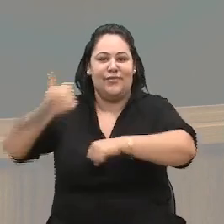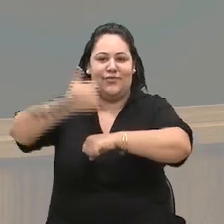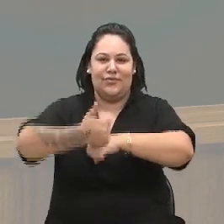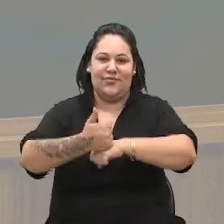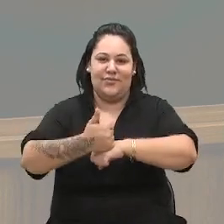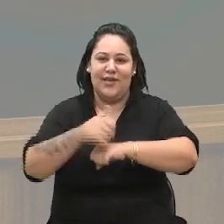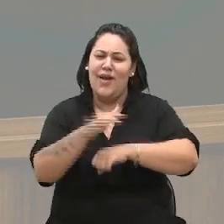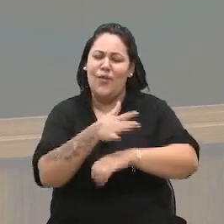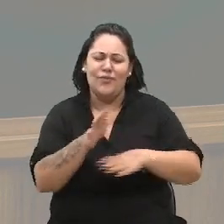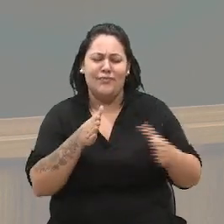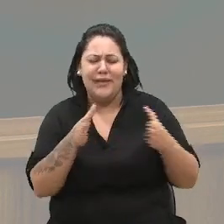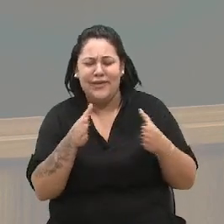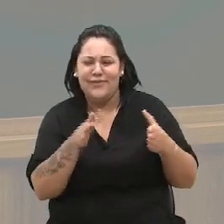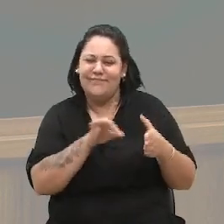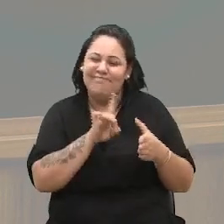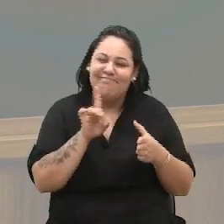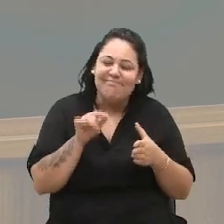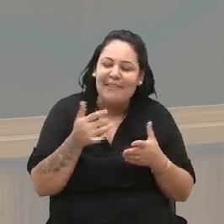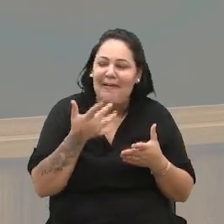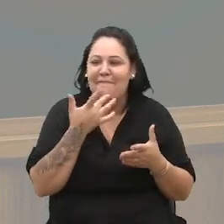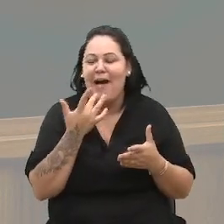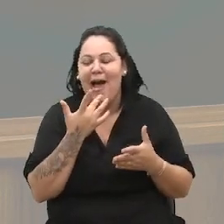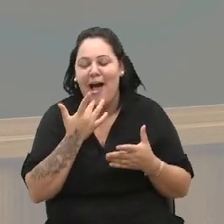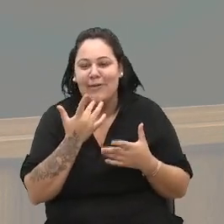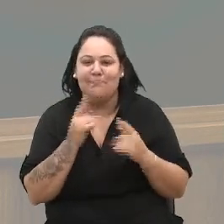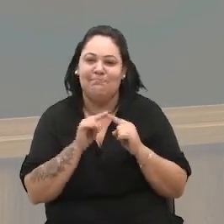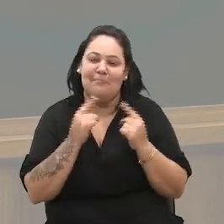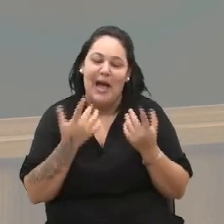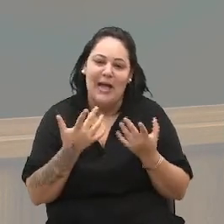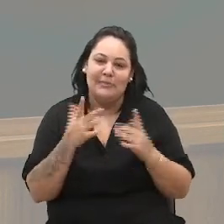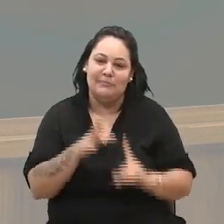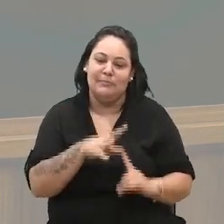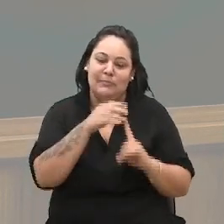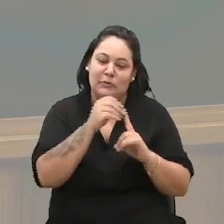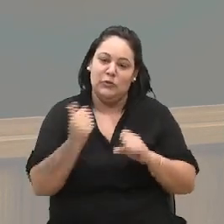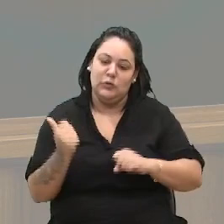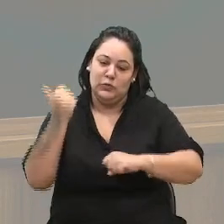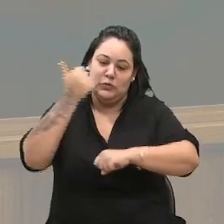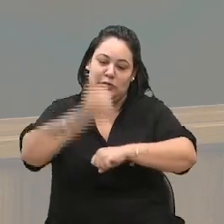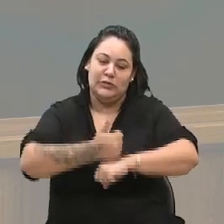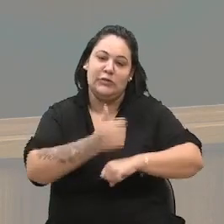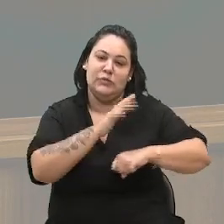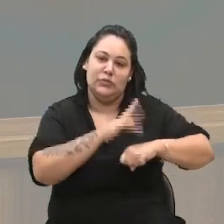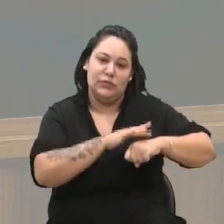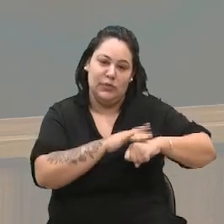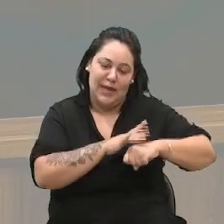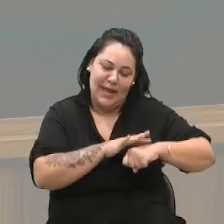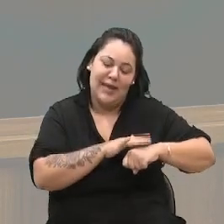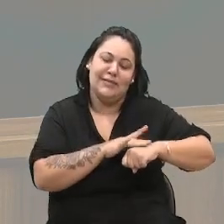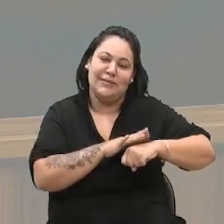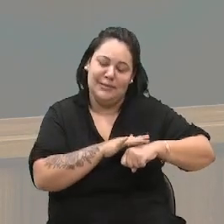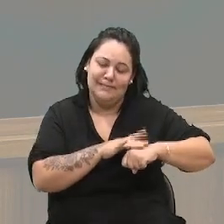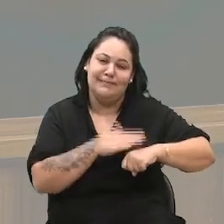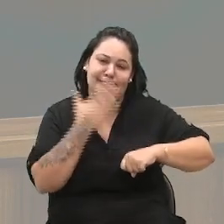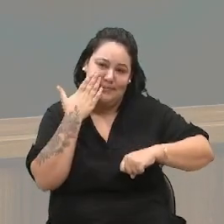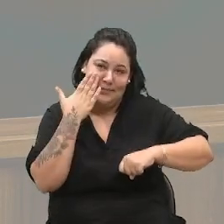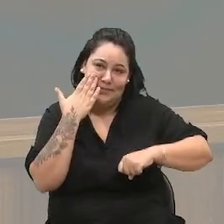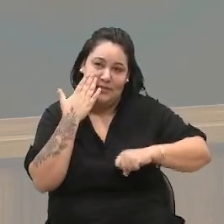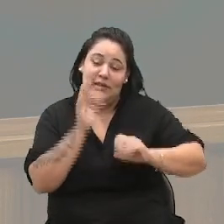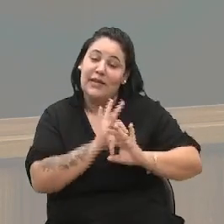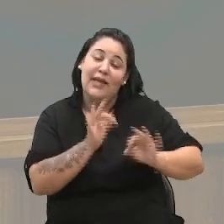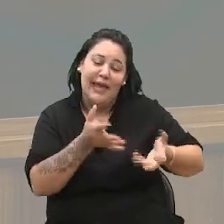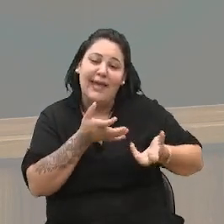confortáveis, né, especialmente questões de substituição por doença, ou por alguma questão assim, ninguém